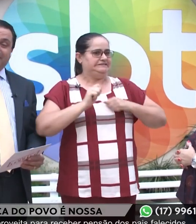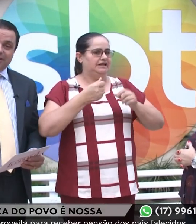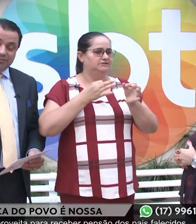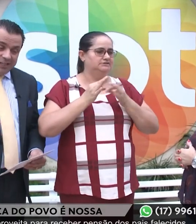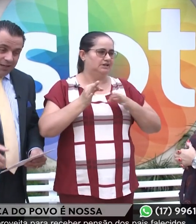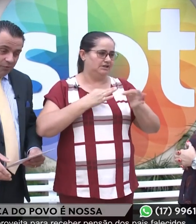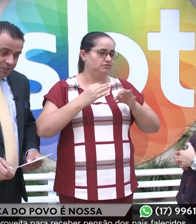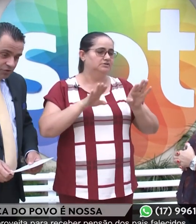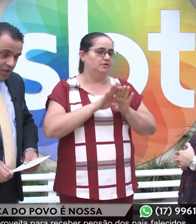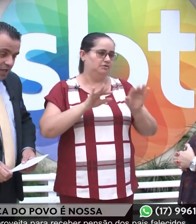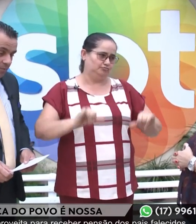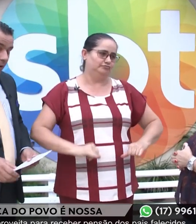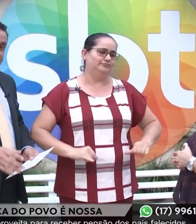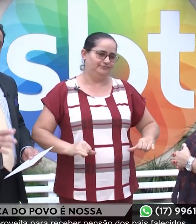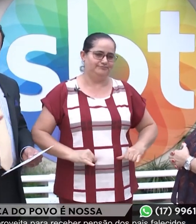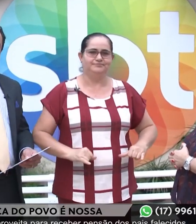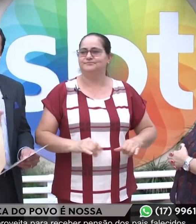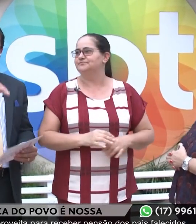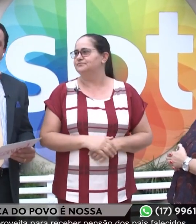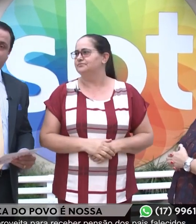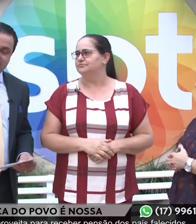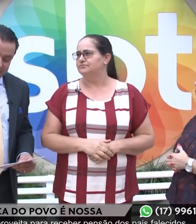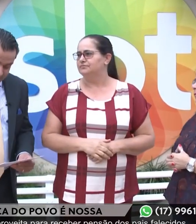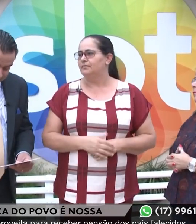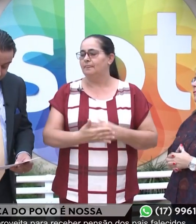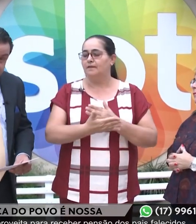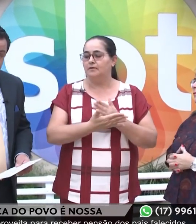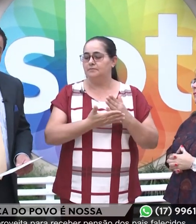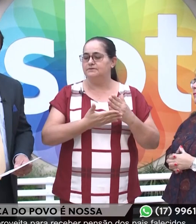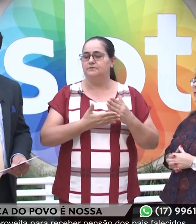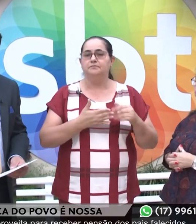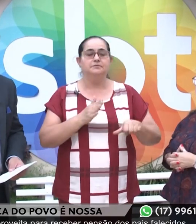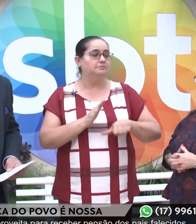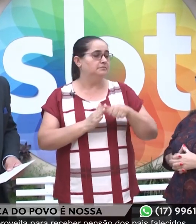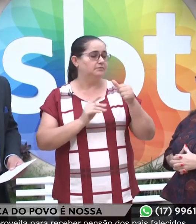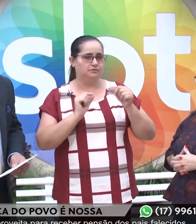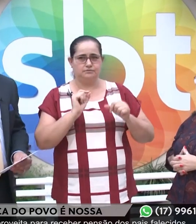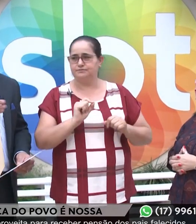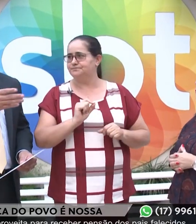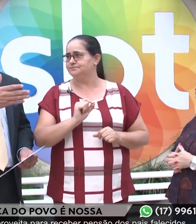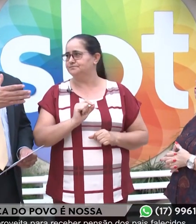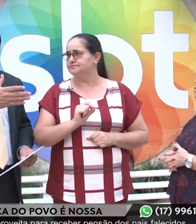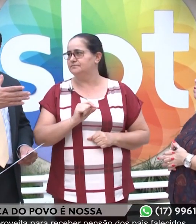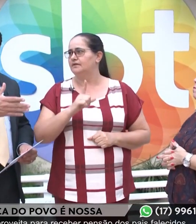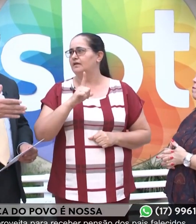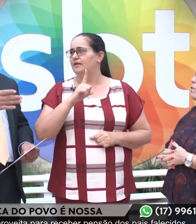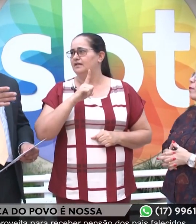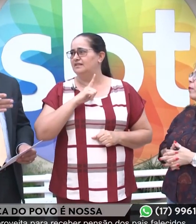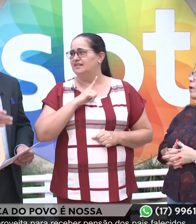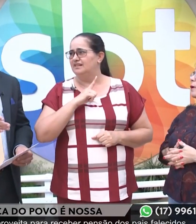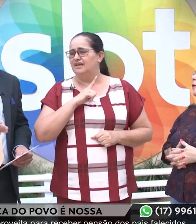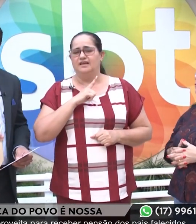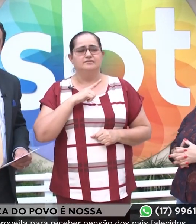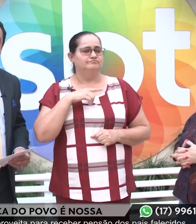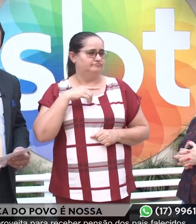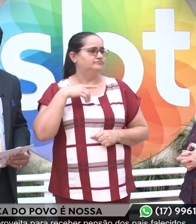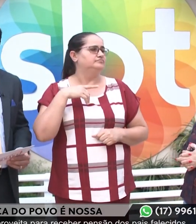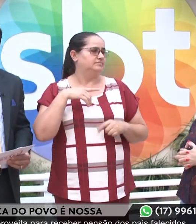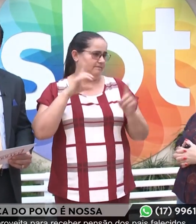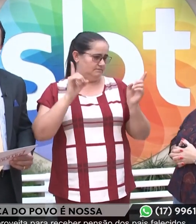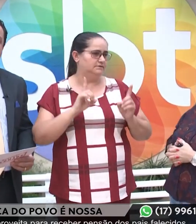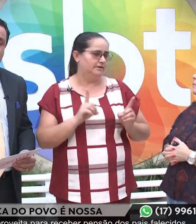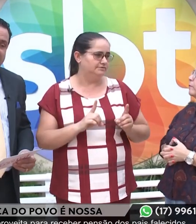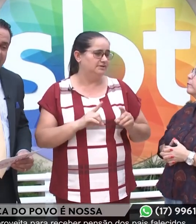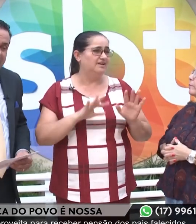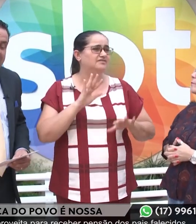o sofrimento dela com isso. Bom, então vamos começar aqui. Primeira coisa, temos uma situação de deficiência, que isso,